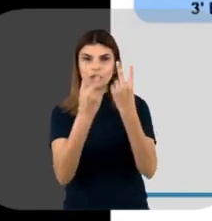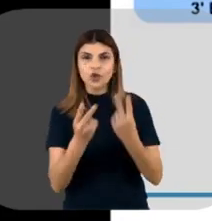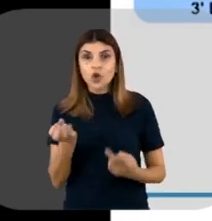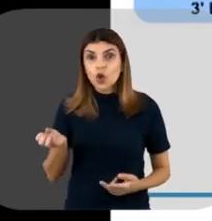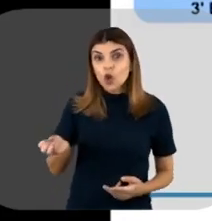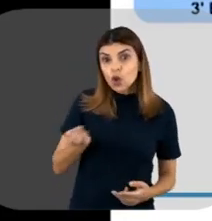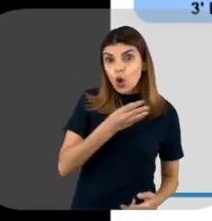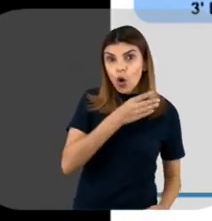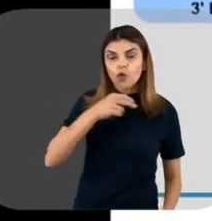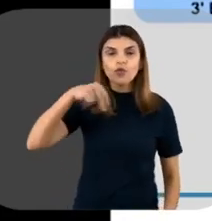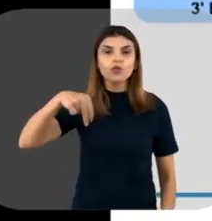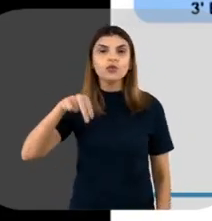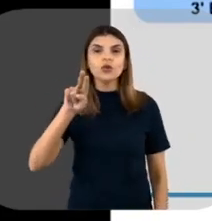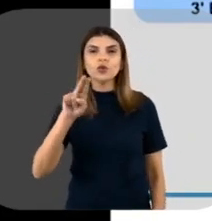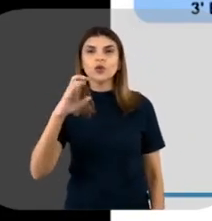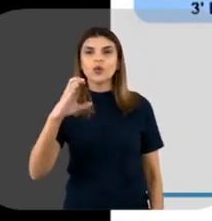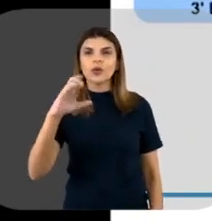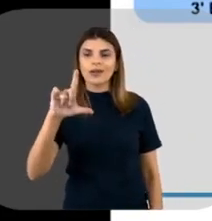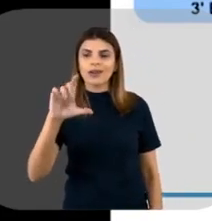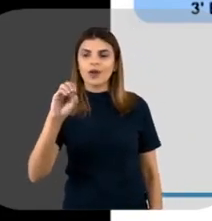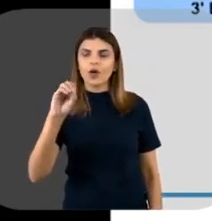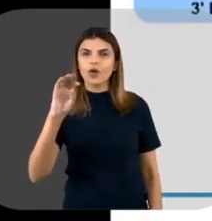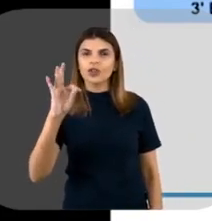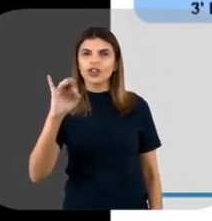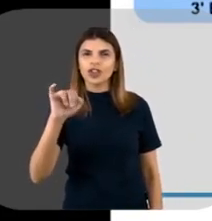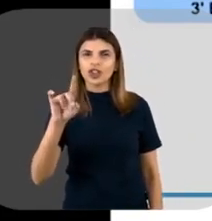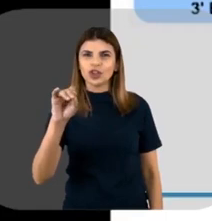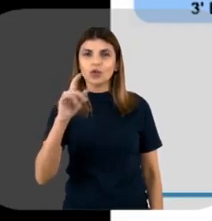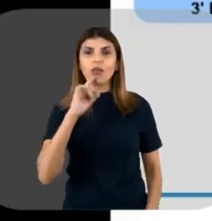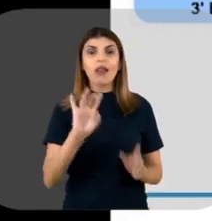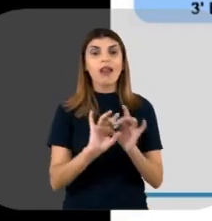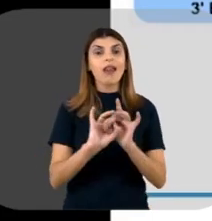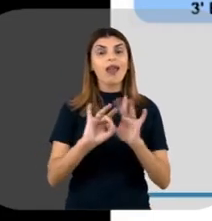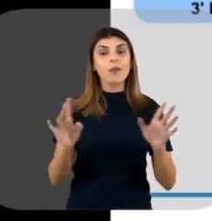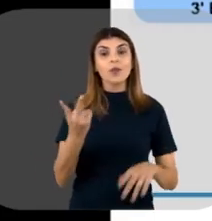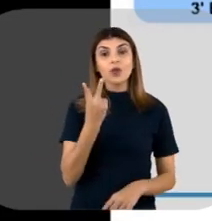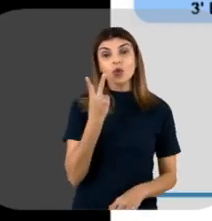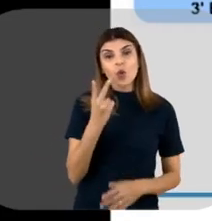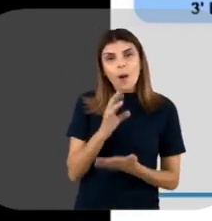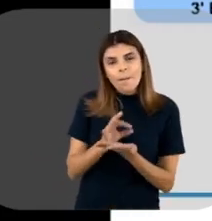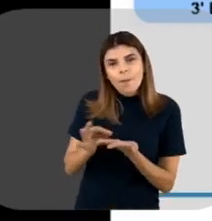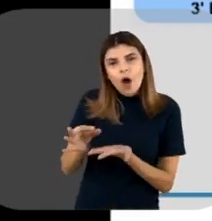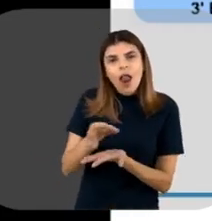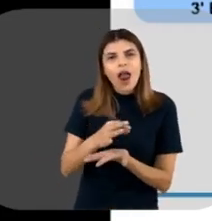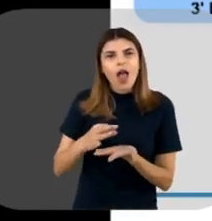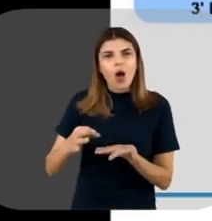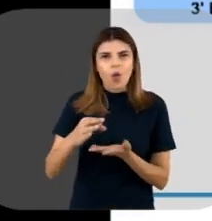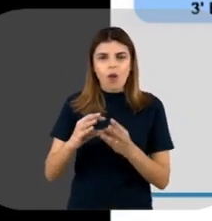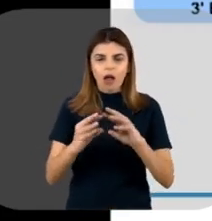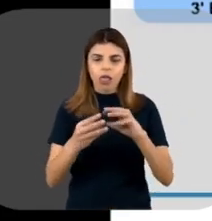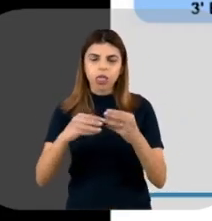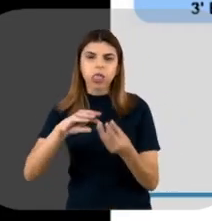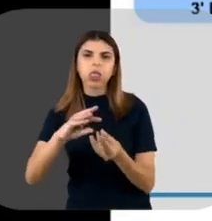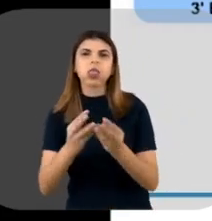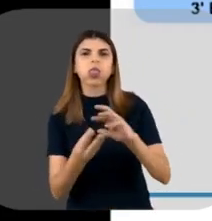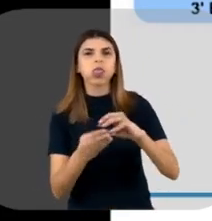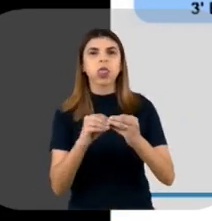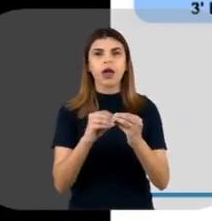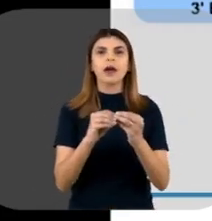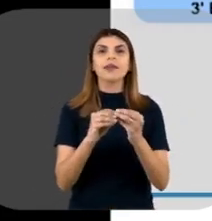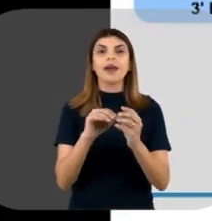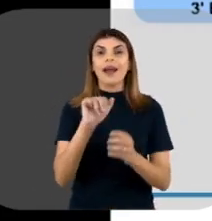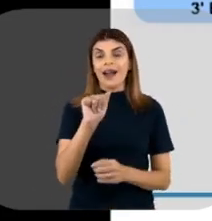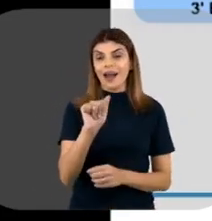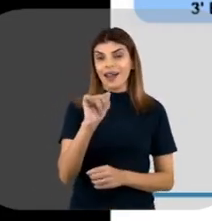nucleotídeo, né? E são liberadas duas moléculas de fosfato, né? Com a quebra do ATP,